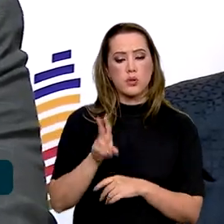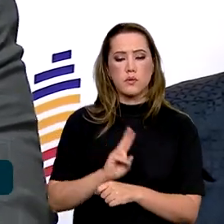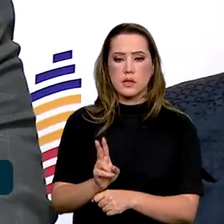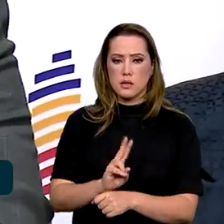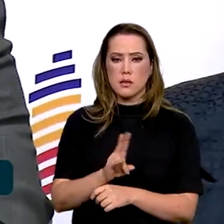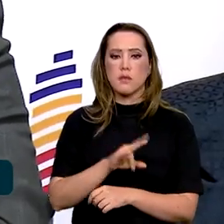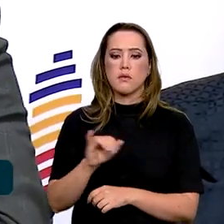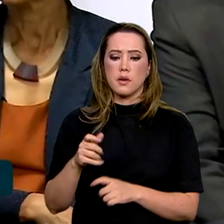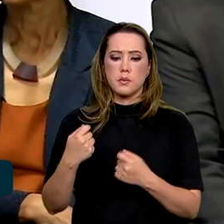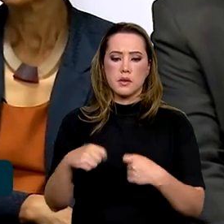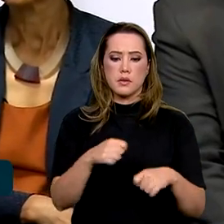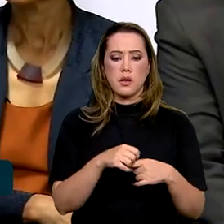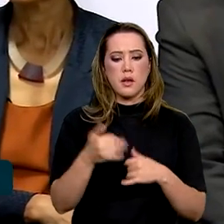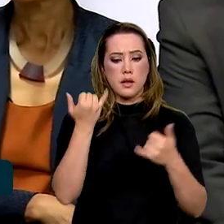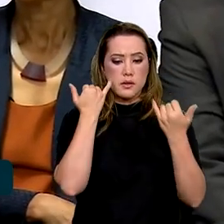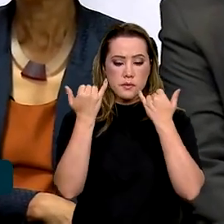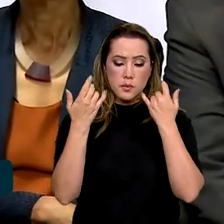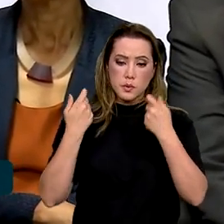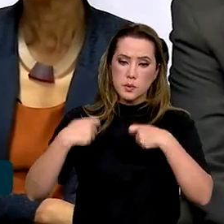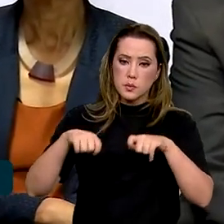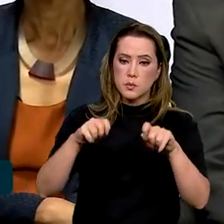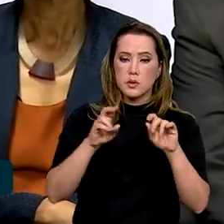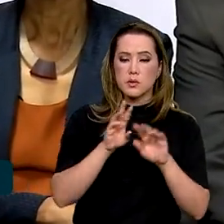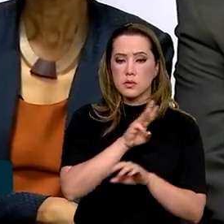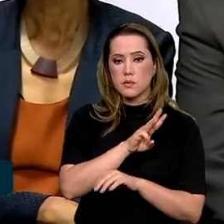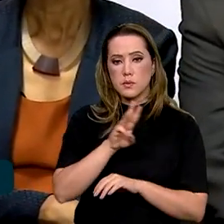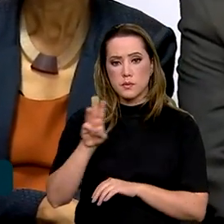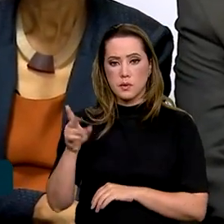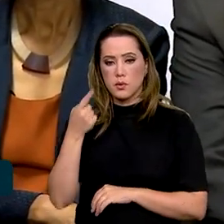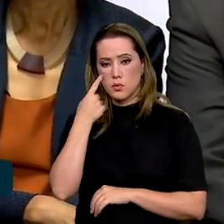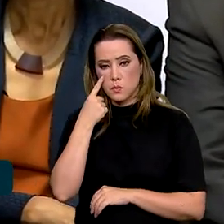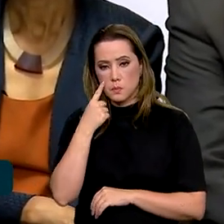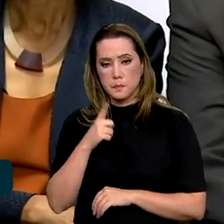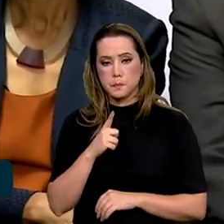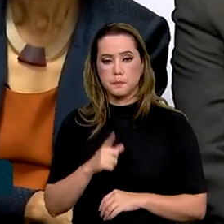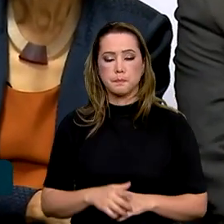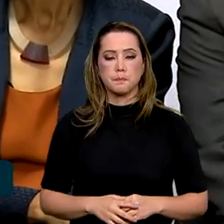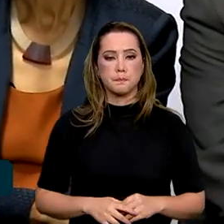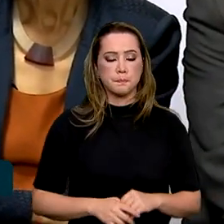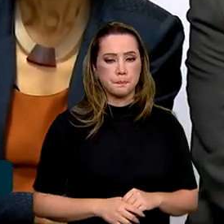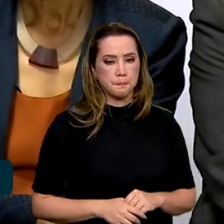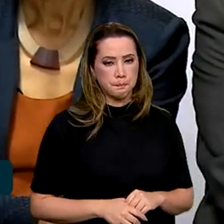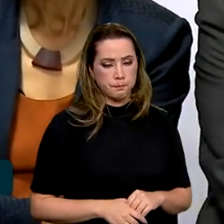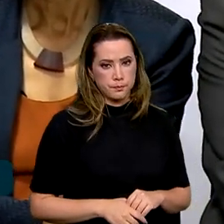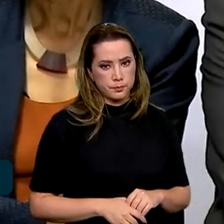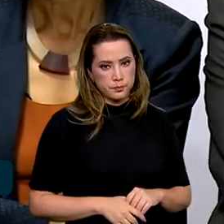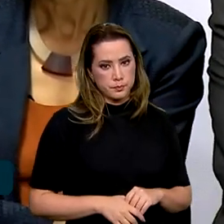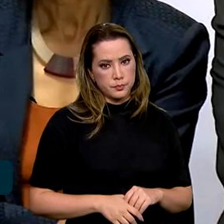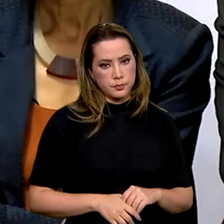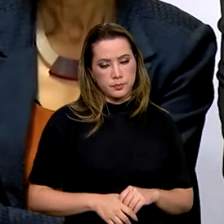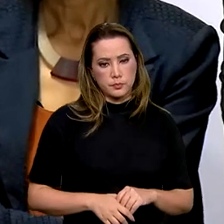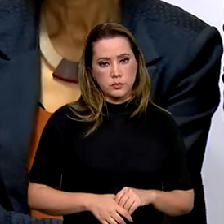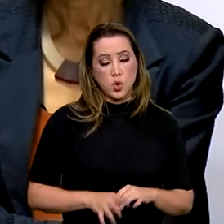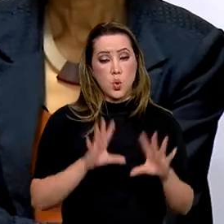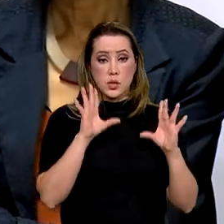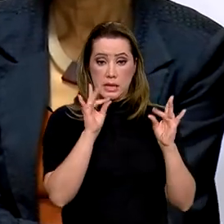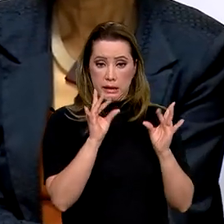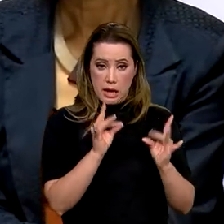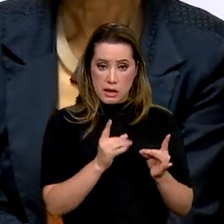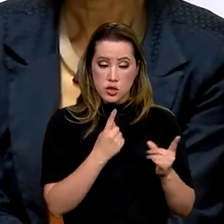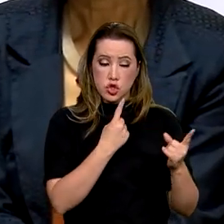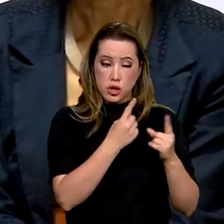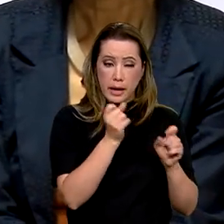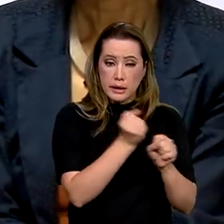e as informações estarão disponíveis para a consulta da população. Todos os detalhes de cada obra estarão